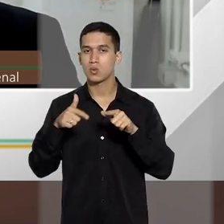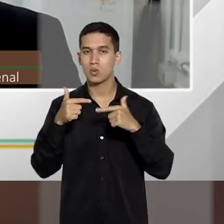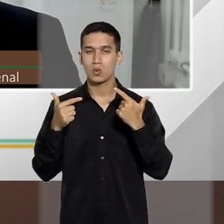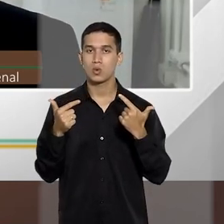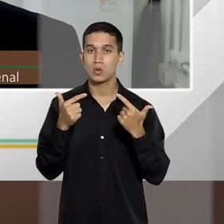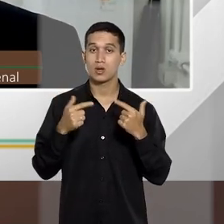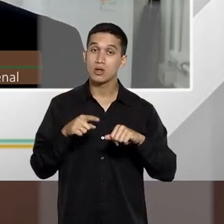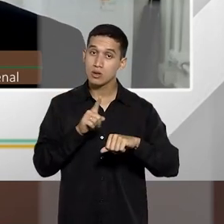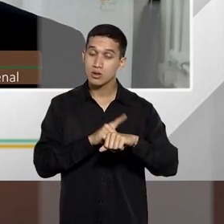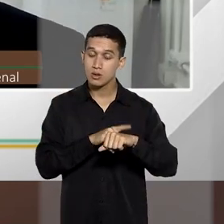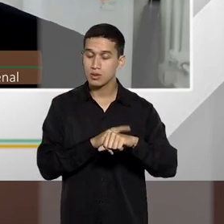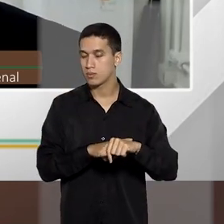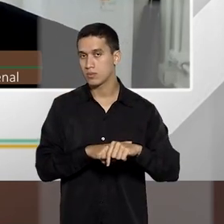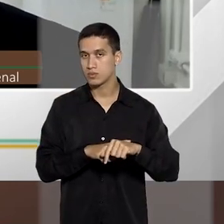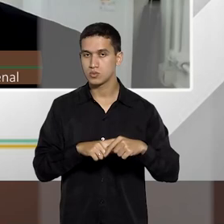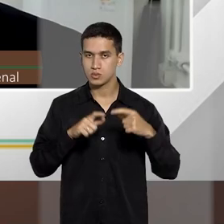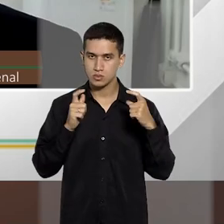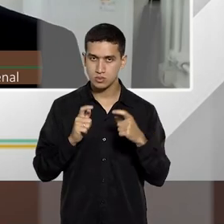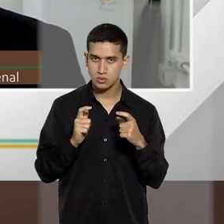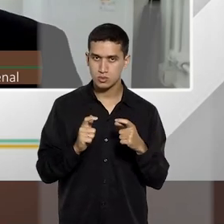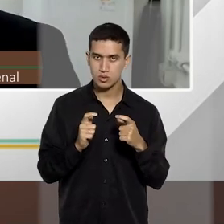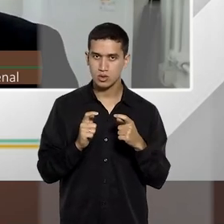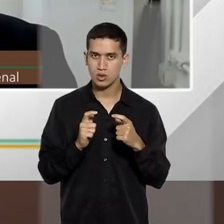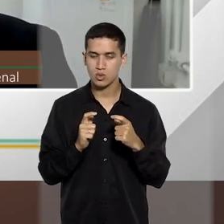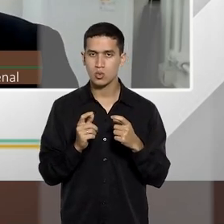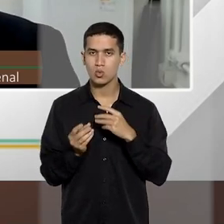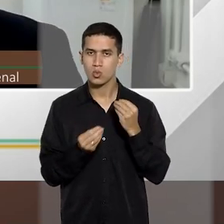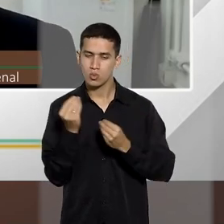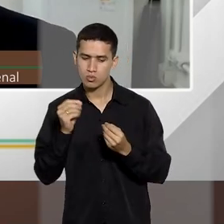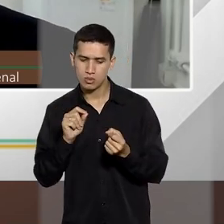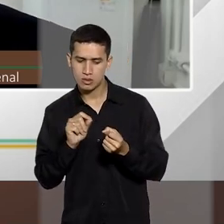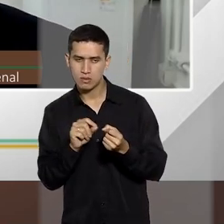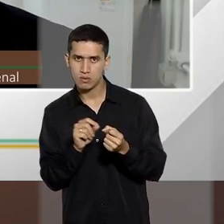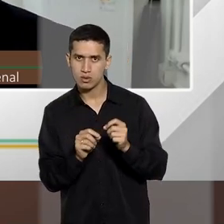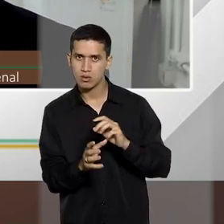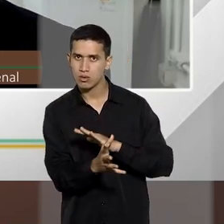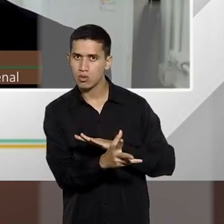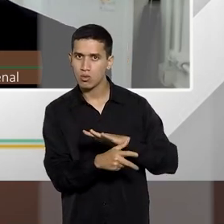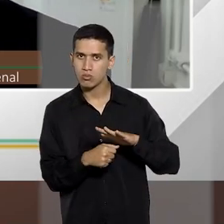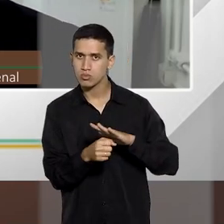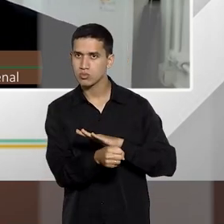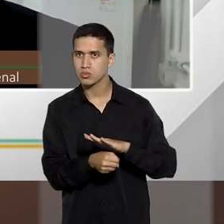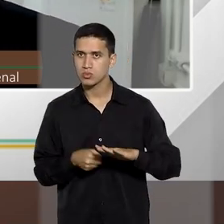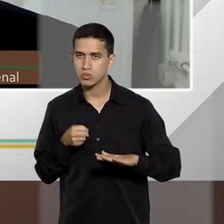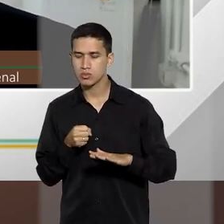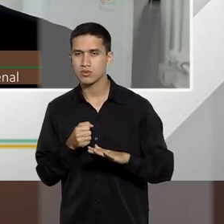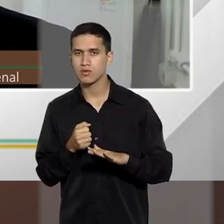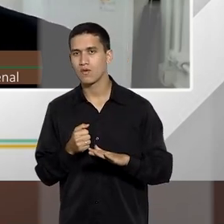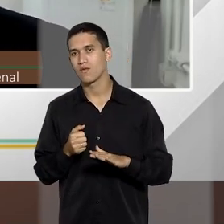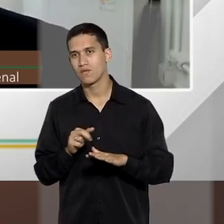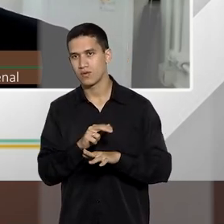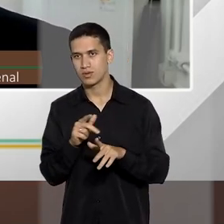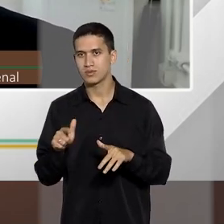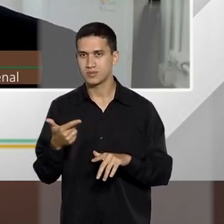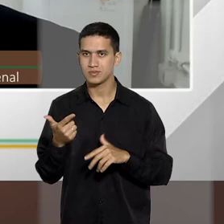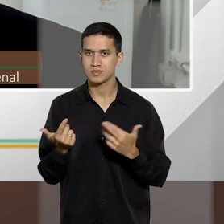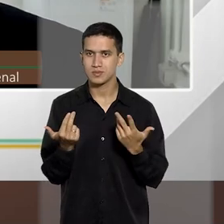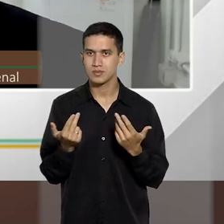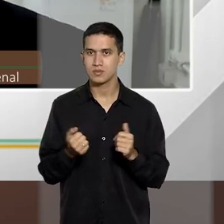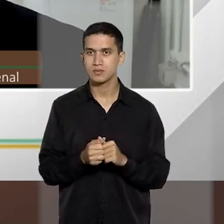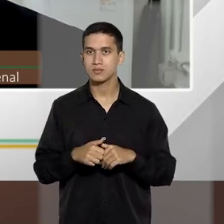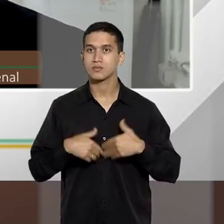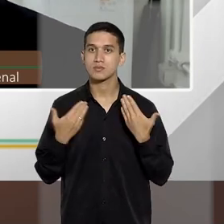local, tempo, local, modo de execução, e outros semelhantes. Então, é justamente para